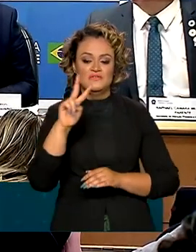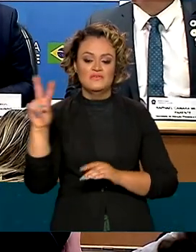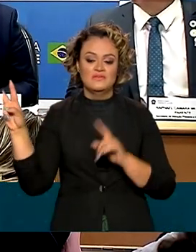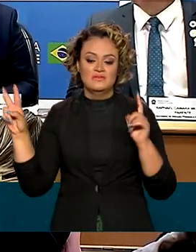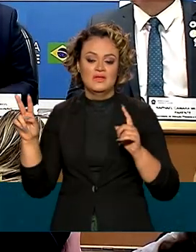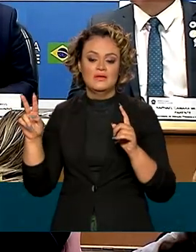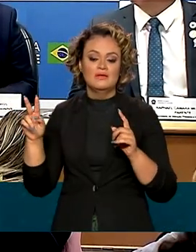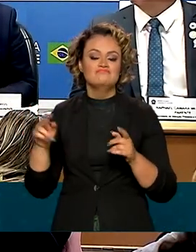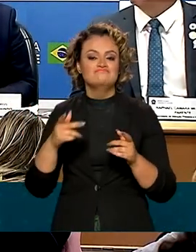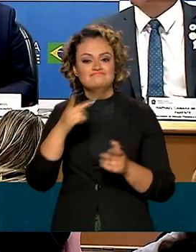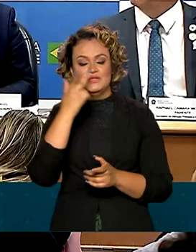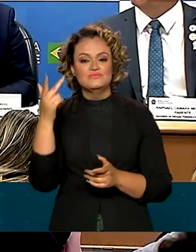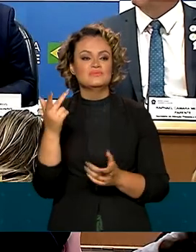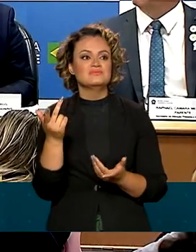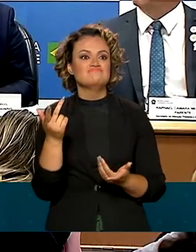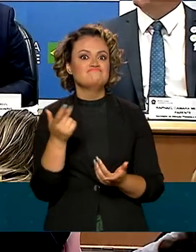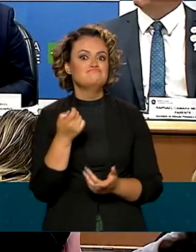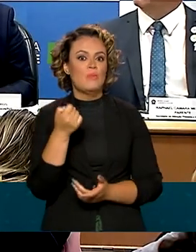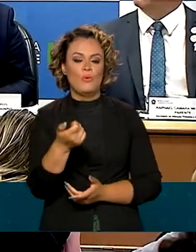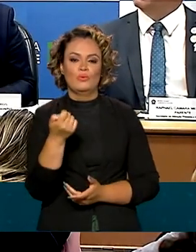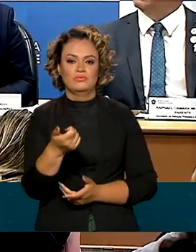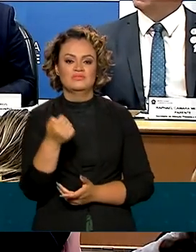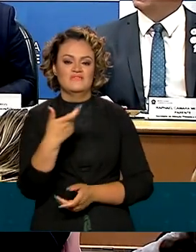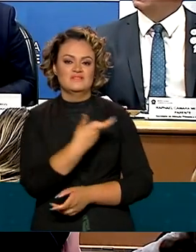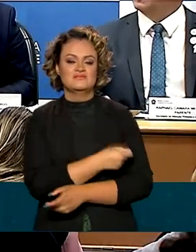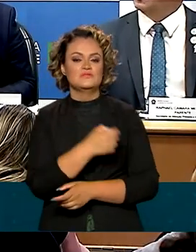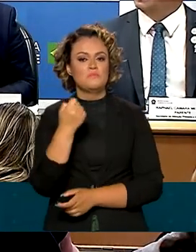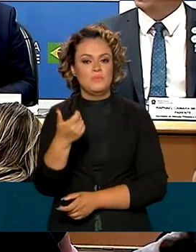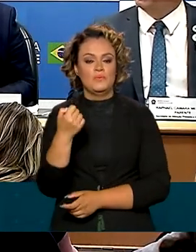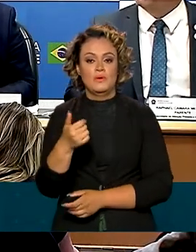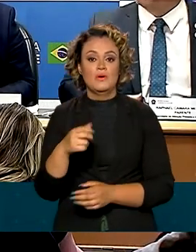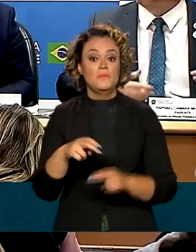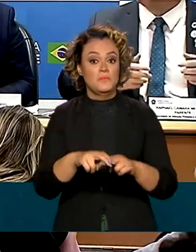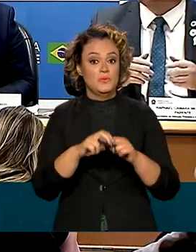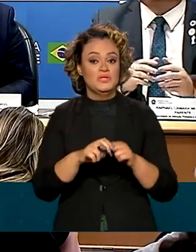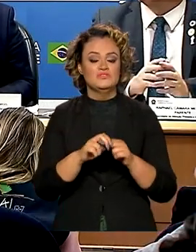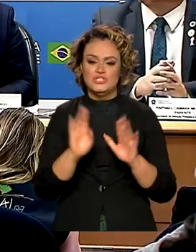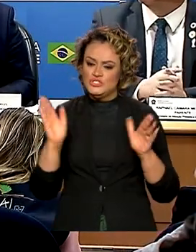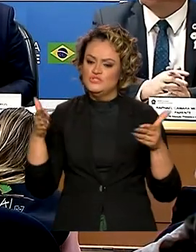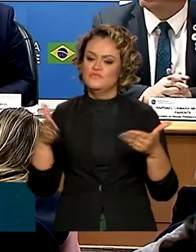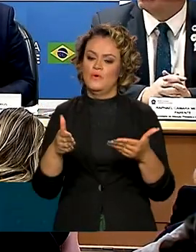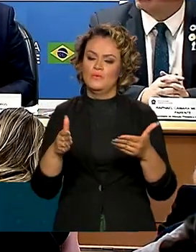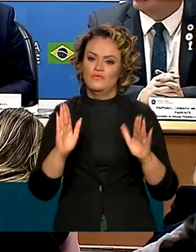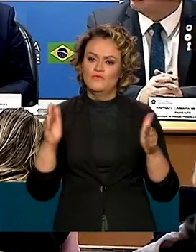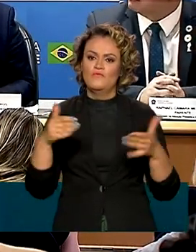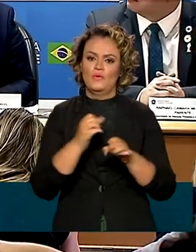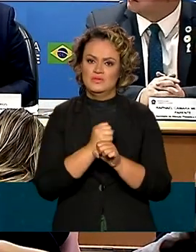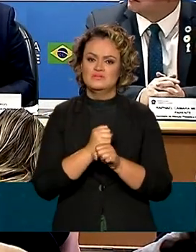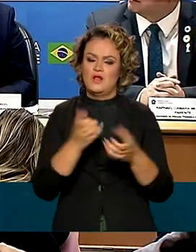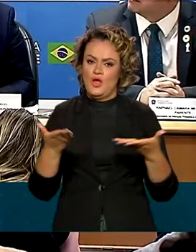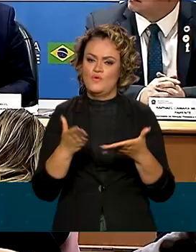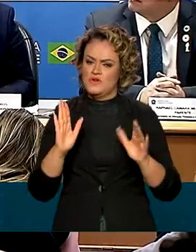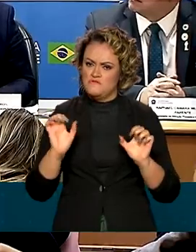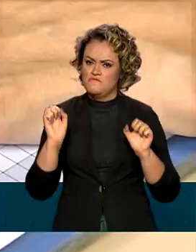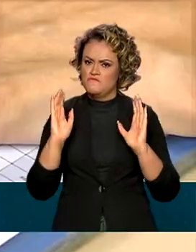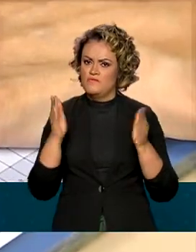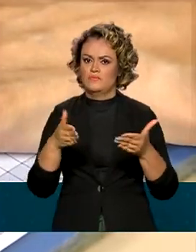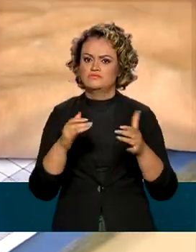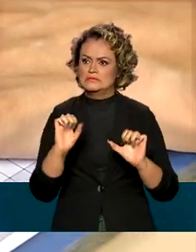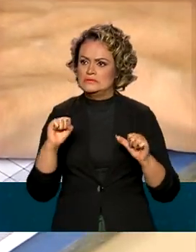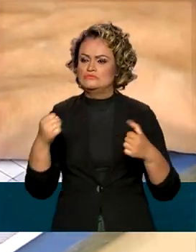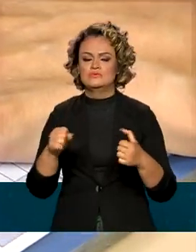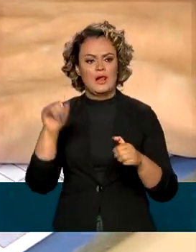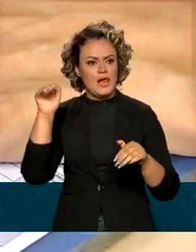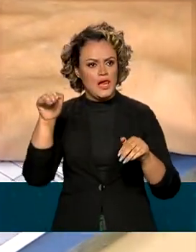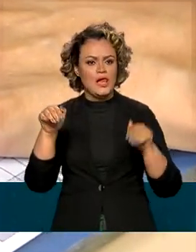uma baixa cobertura vacinal. E é por isso que nós estamos focados este ano de maneira muito intensa para